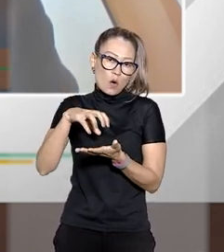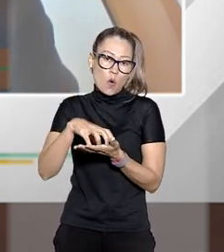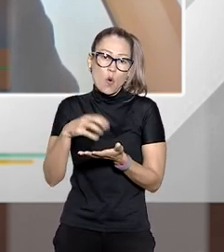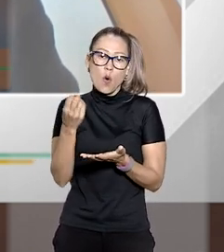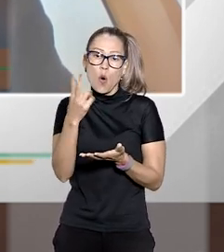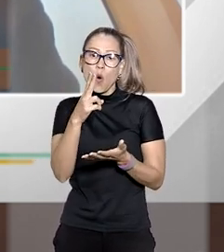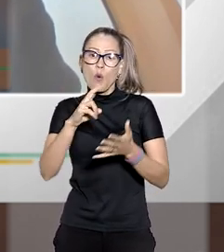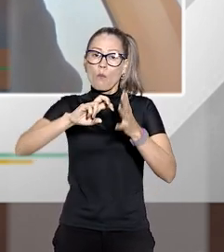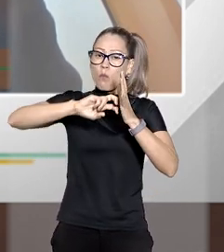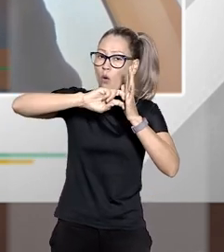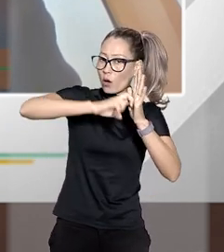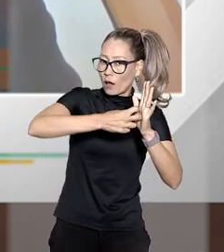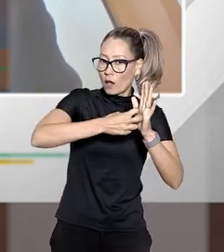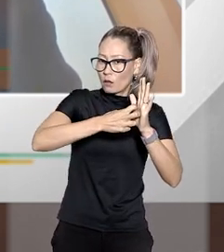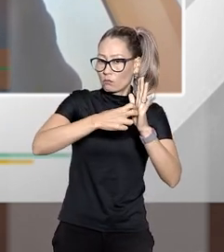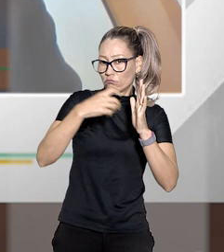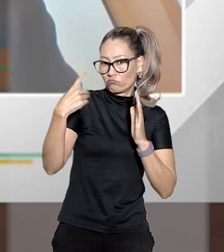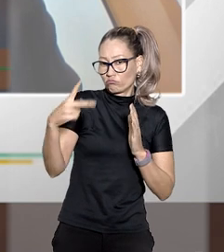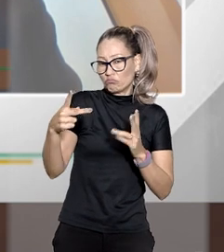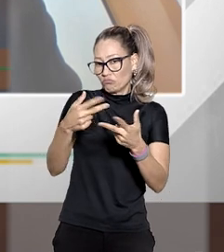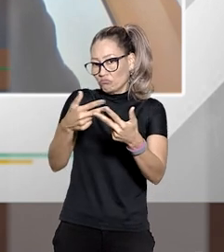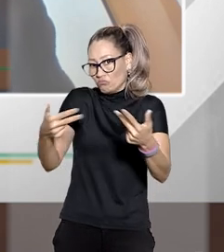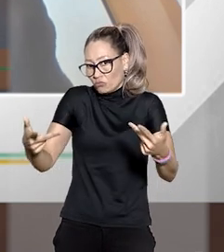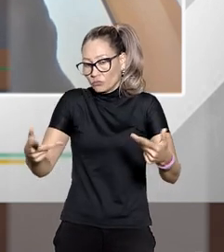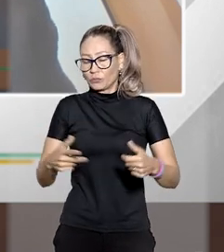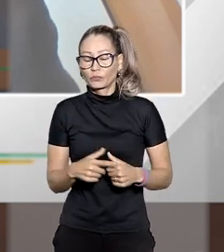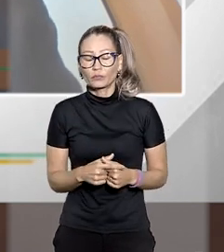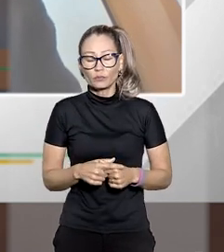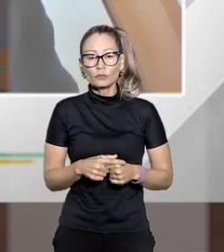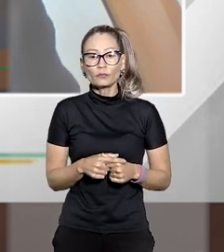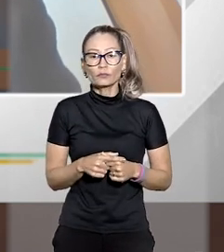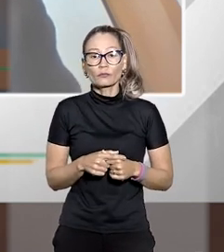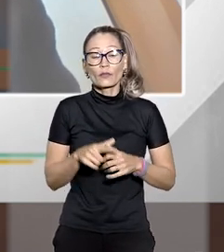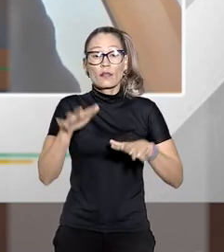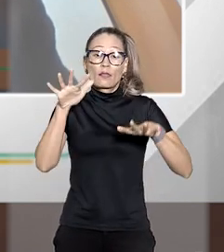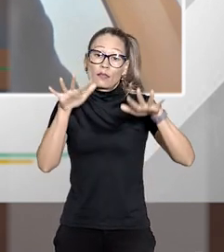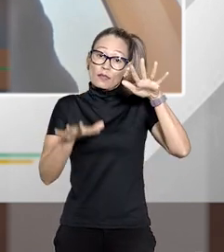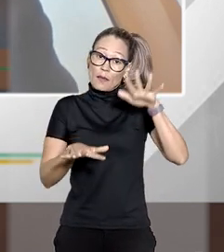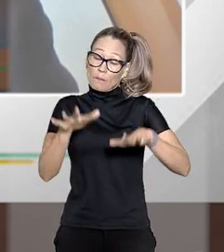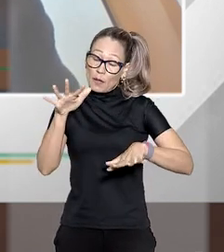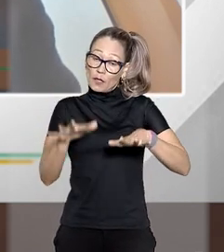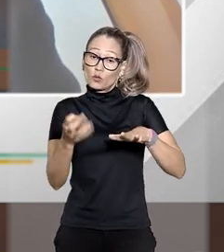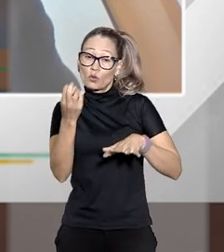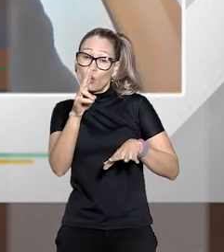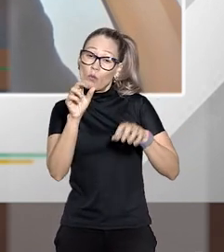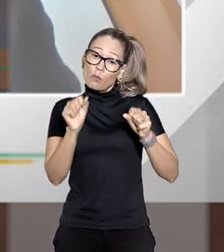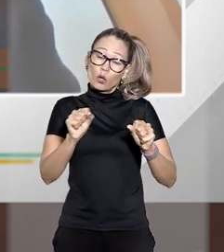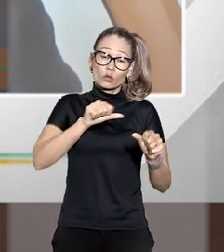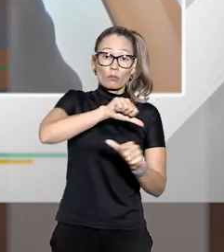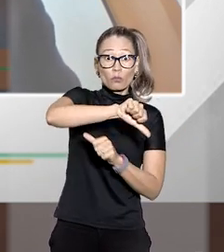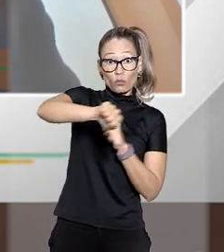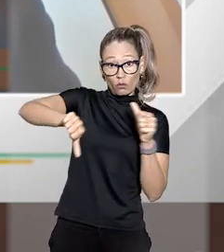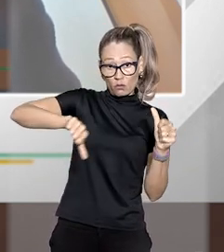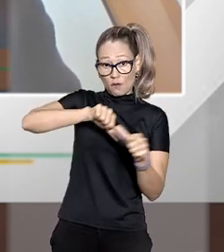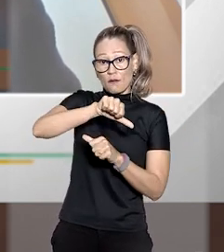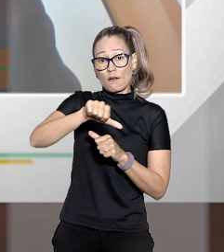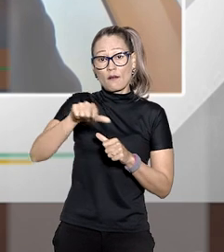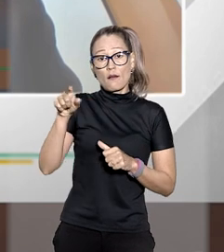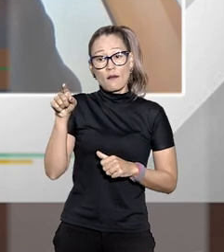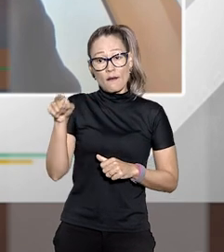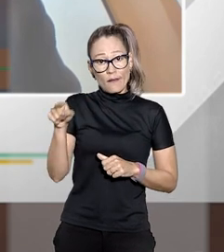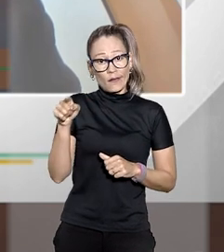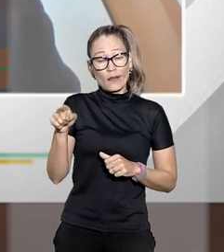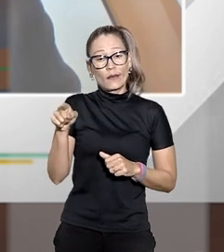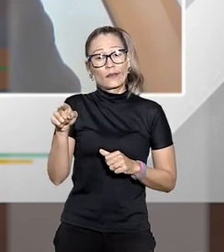o bloqueio eletrônico e agora isso depende pode mudar um pouco se o réu